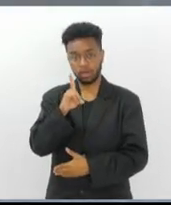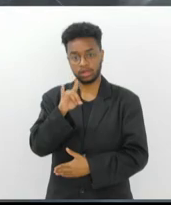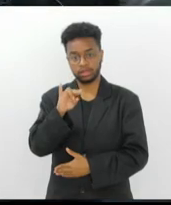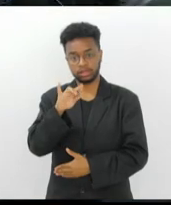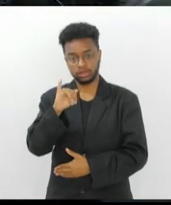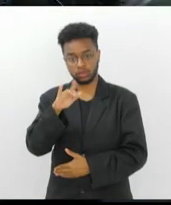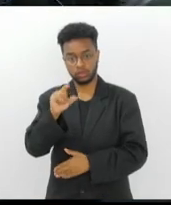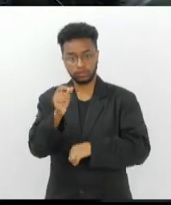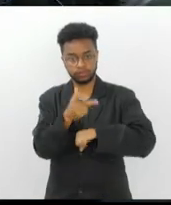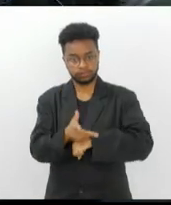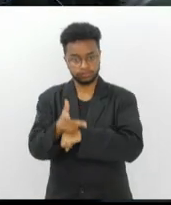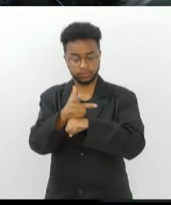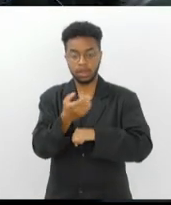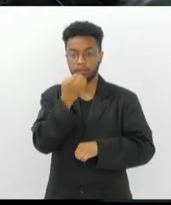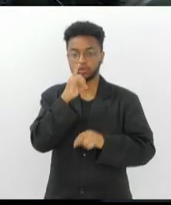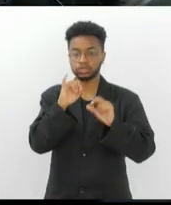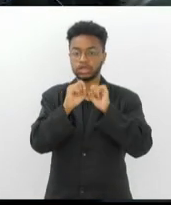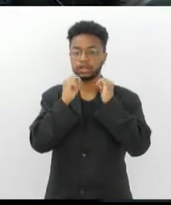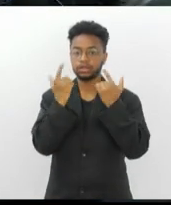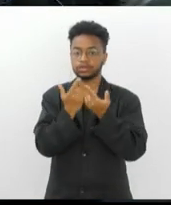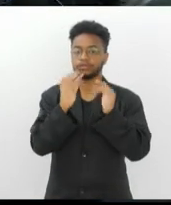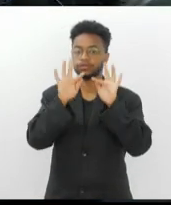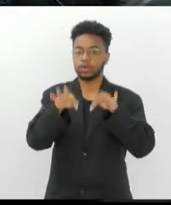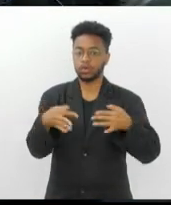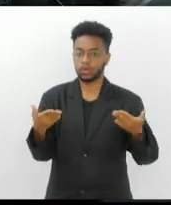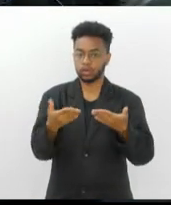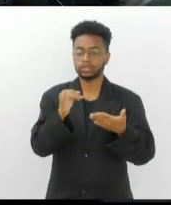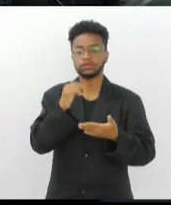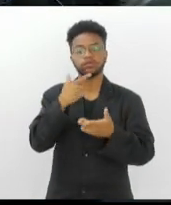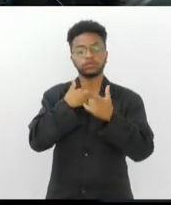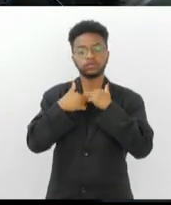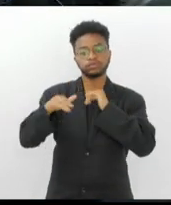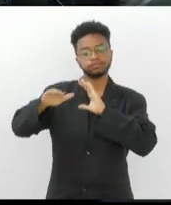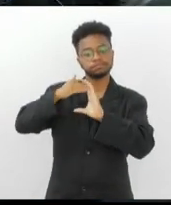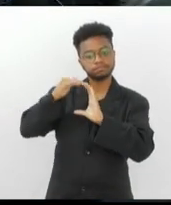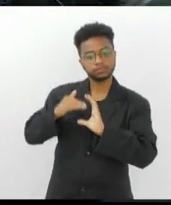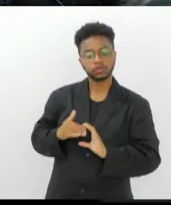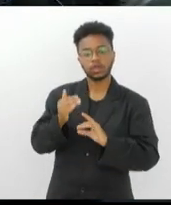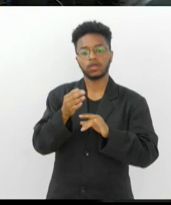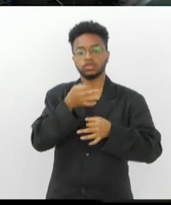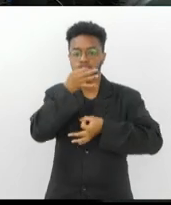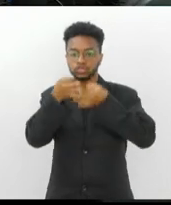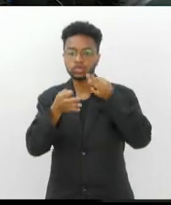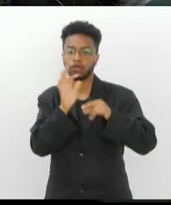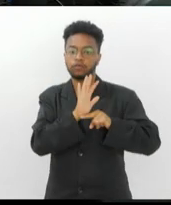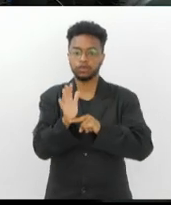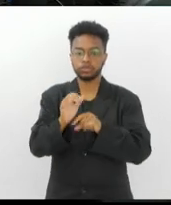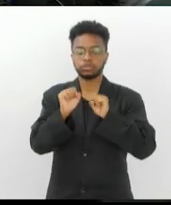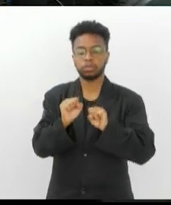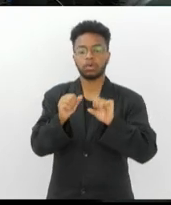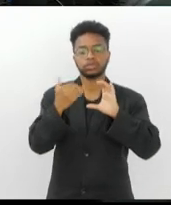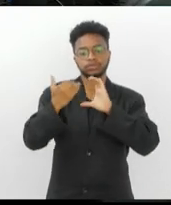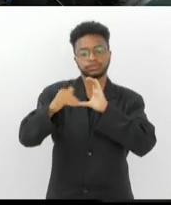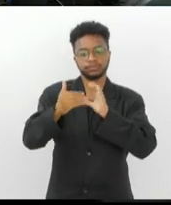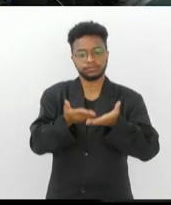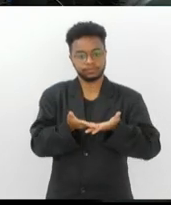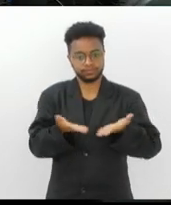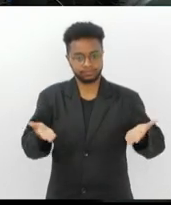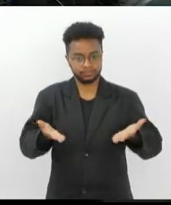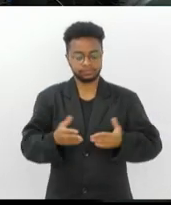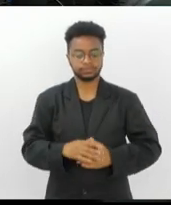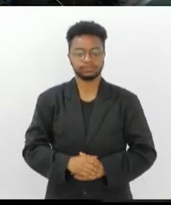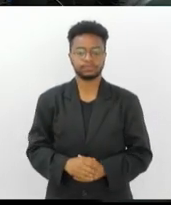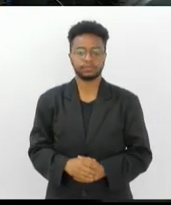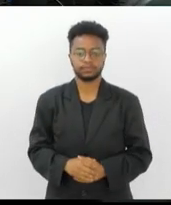imagens de hoje. O Bom Dia Alerje termina aqui. Se você quiser enviar sugestões ou vídeos aí da sua cidade, é só acessar nosso e-mail tvalerje,